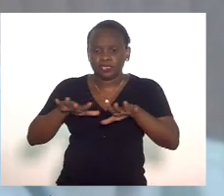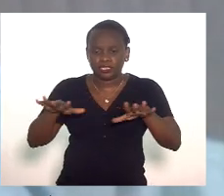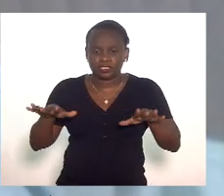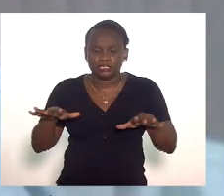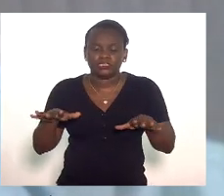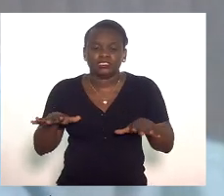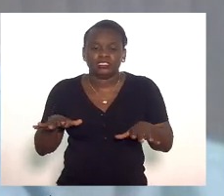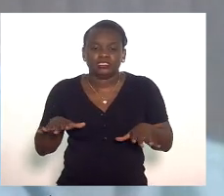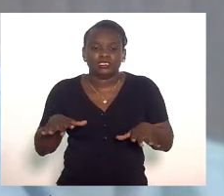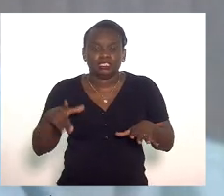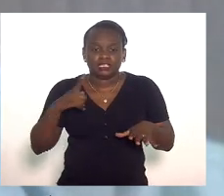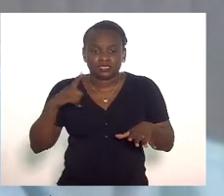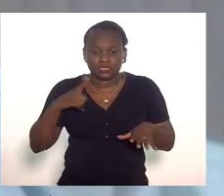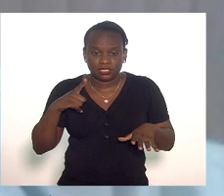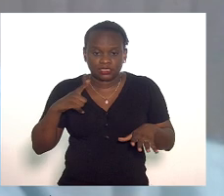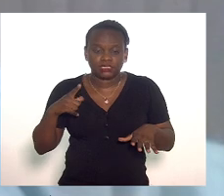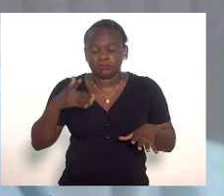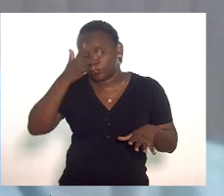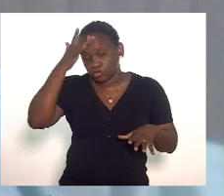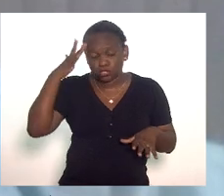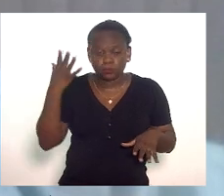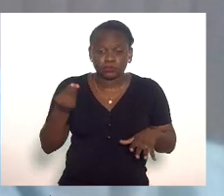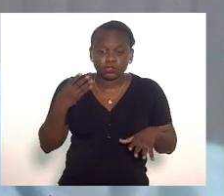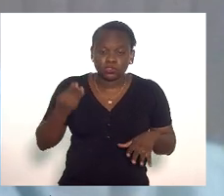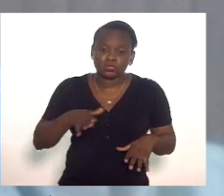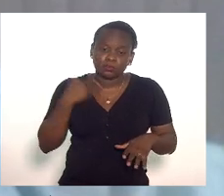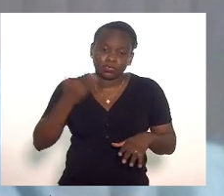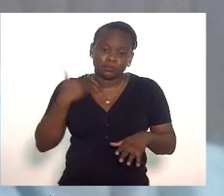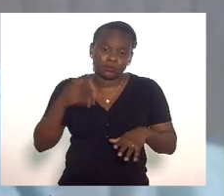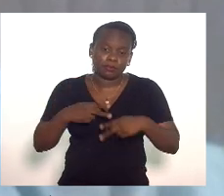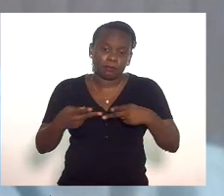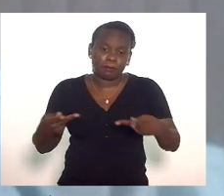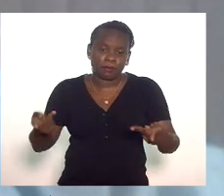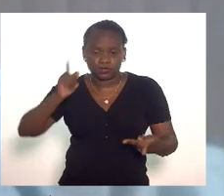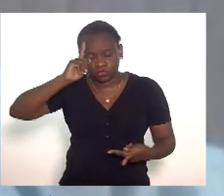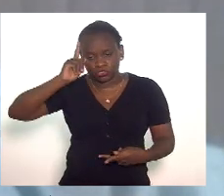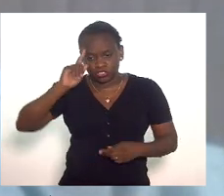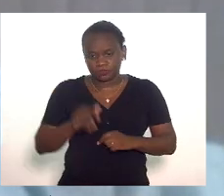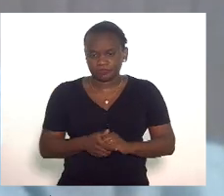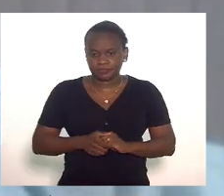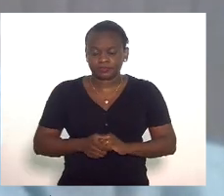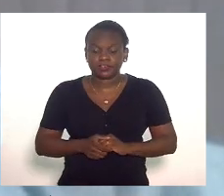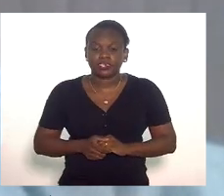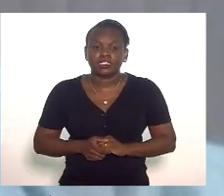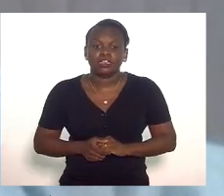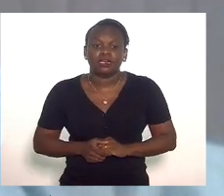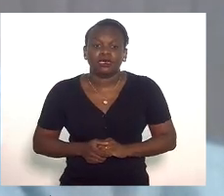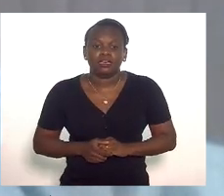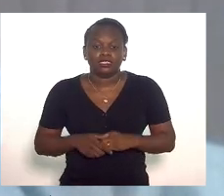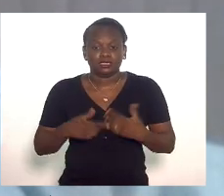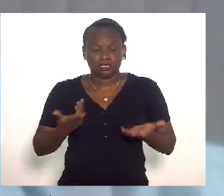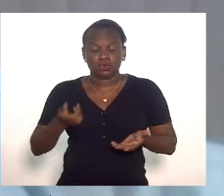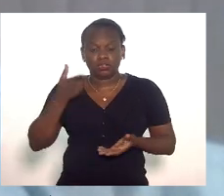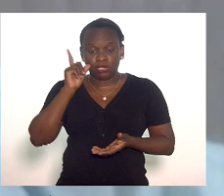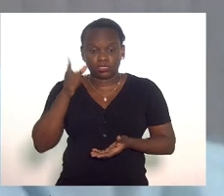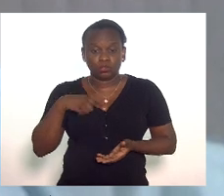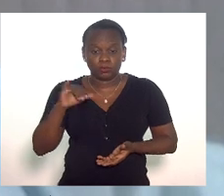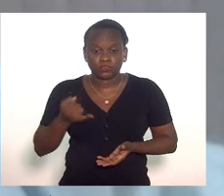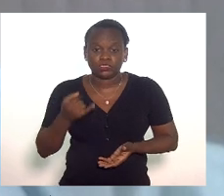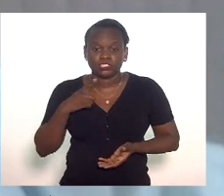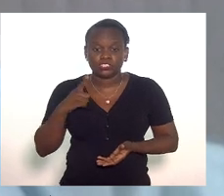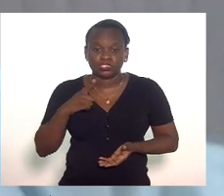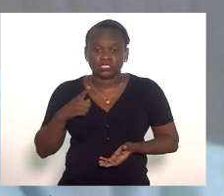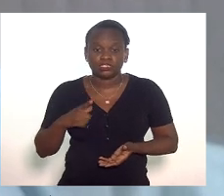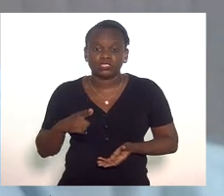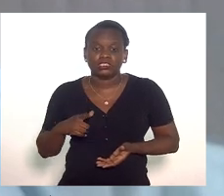que leva tantas pessoas ao óbito a cada dia ontem tive a oportunidade de